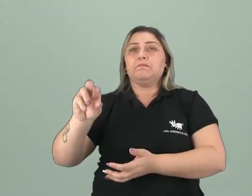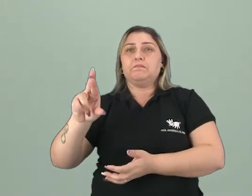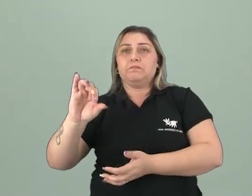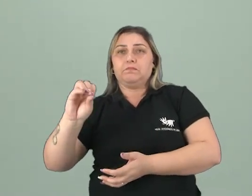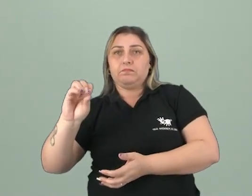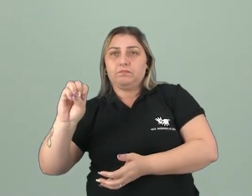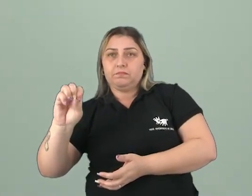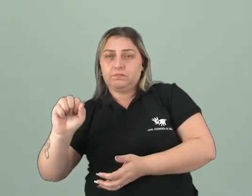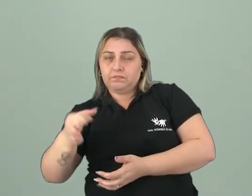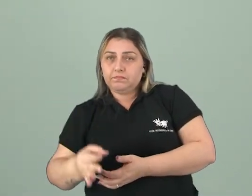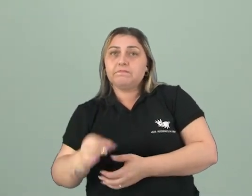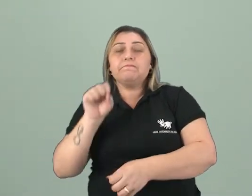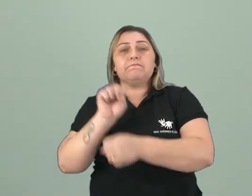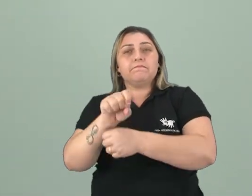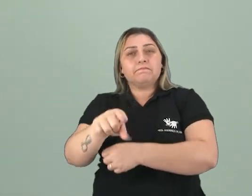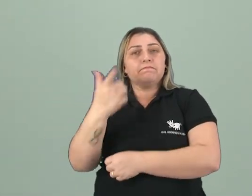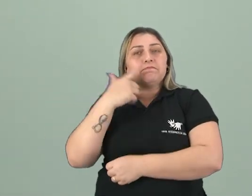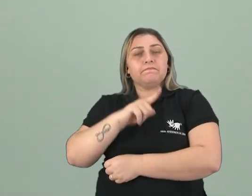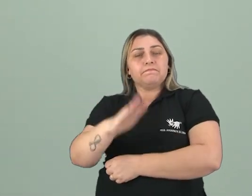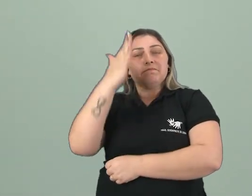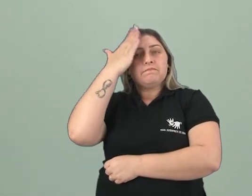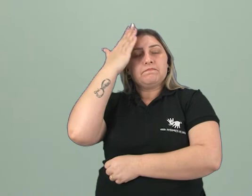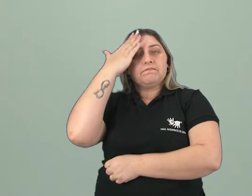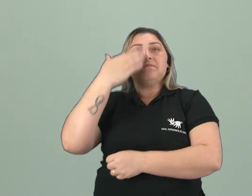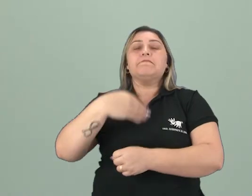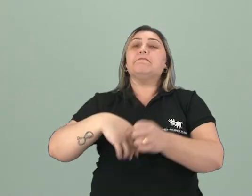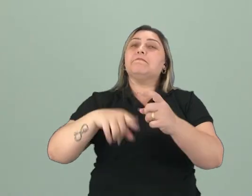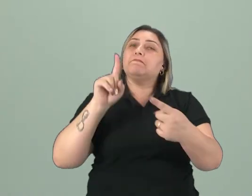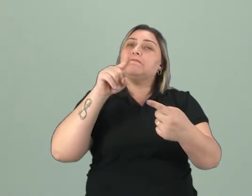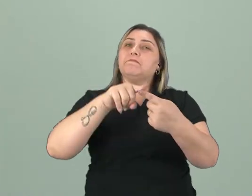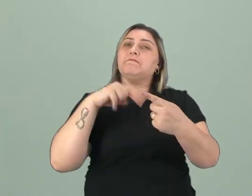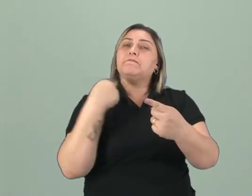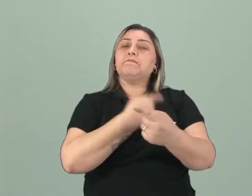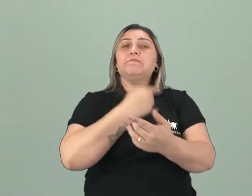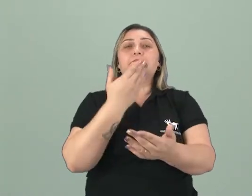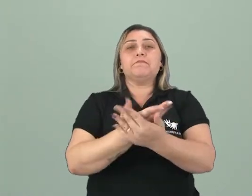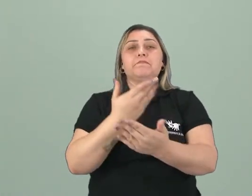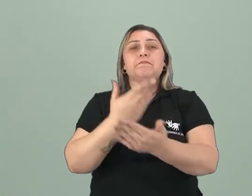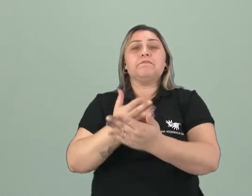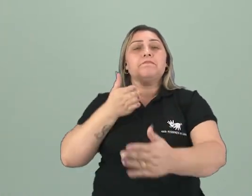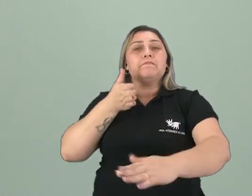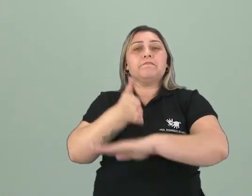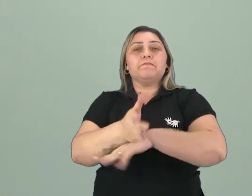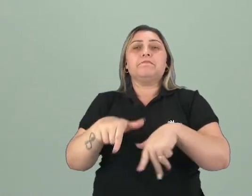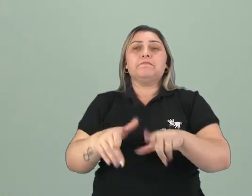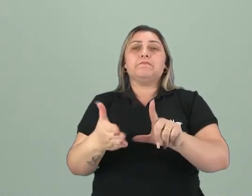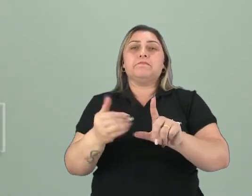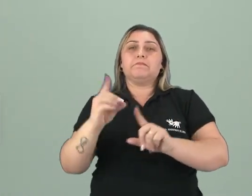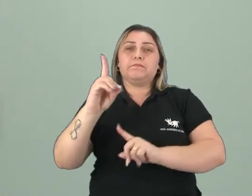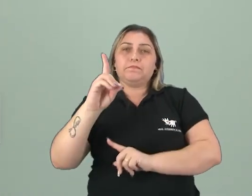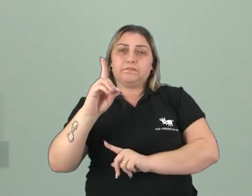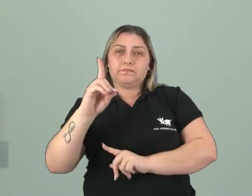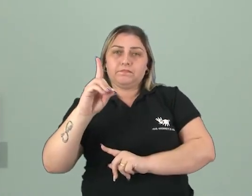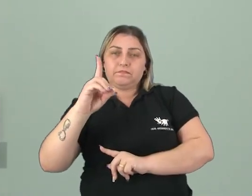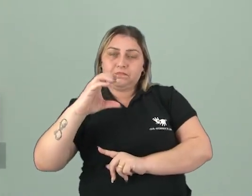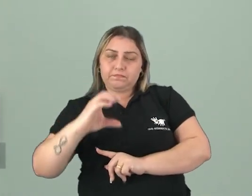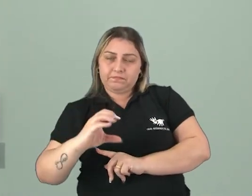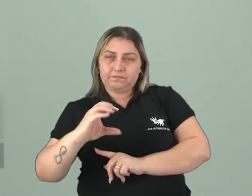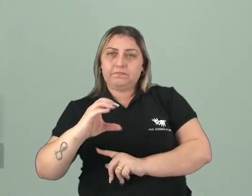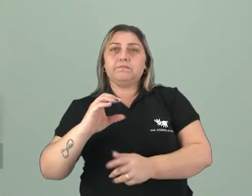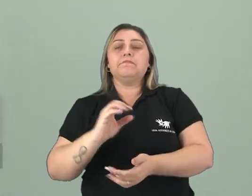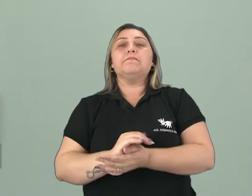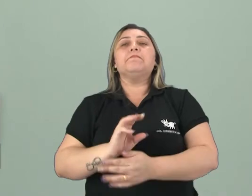Então, é isso. Eu espero que vocês tenham conseguido compreender os objetivos da nossa aula para ter acesso a ela na íntegra, acessem a plataforma